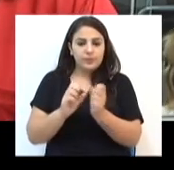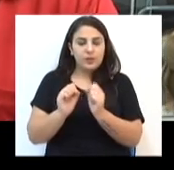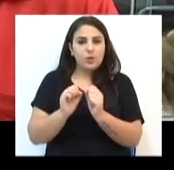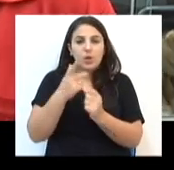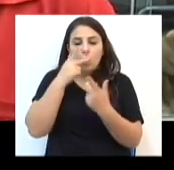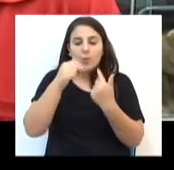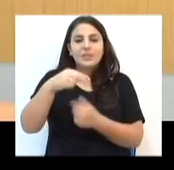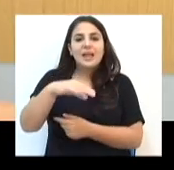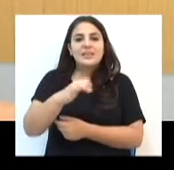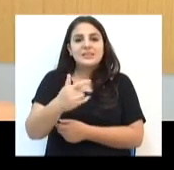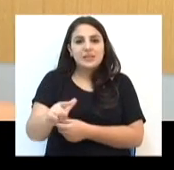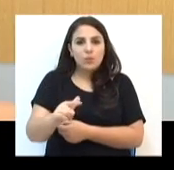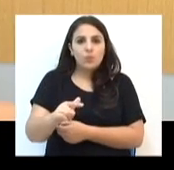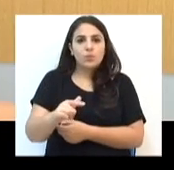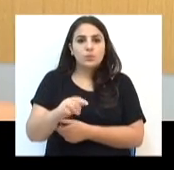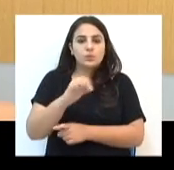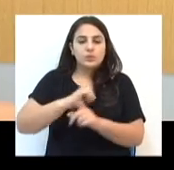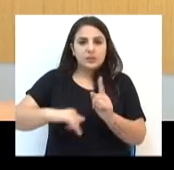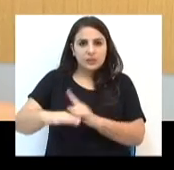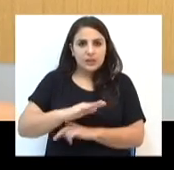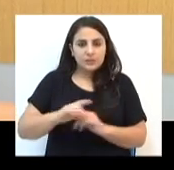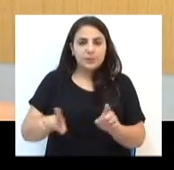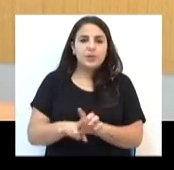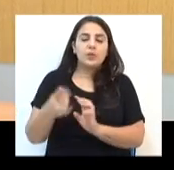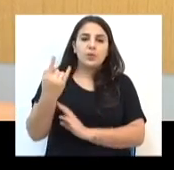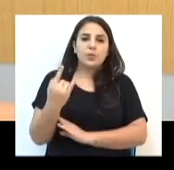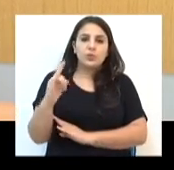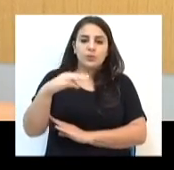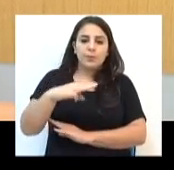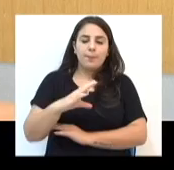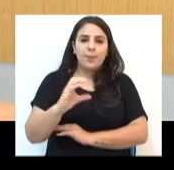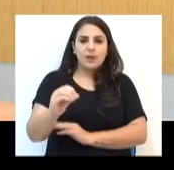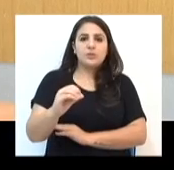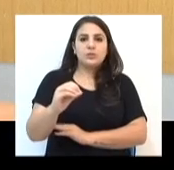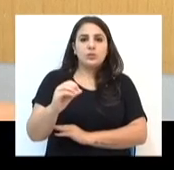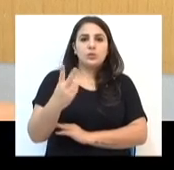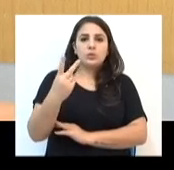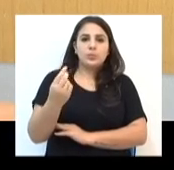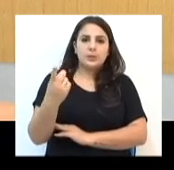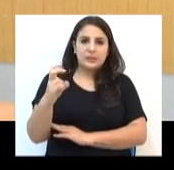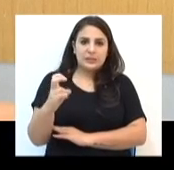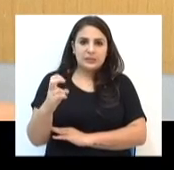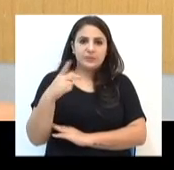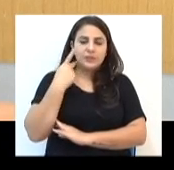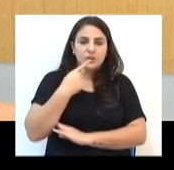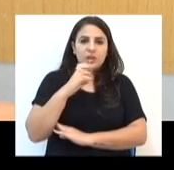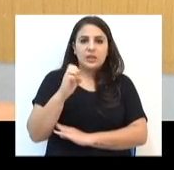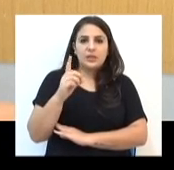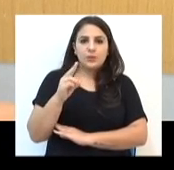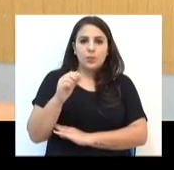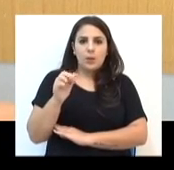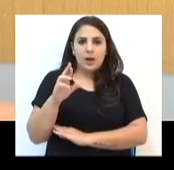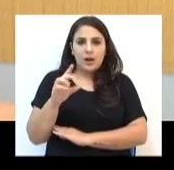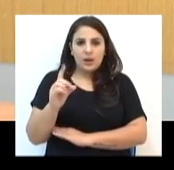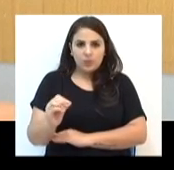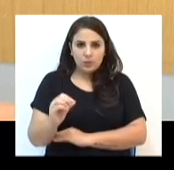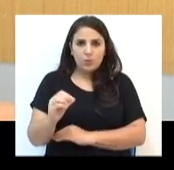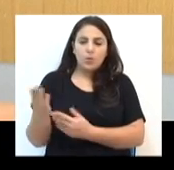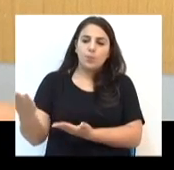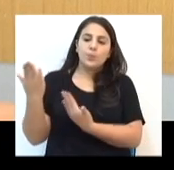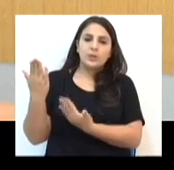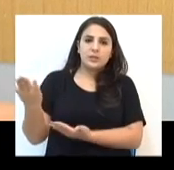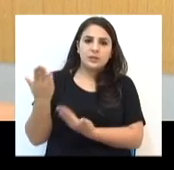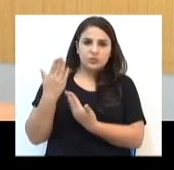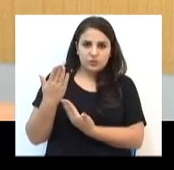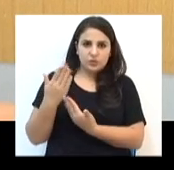nação, como sociedade. E o último orador de março de 2015, vereador Eduardo Pelicioli, homenageou o